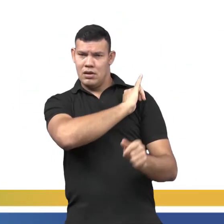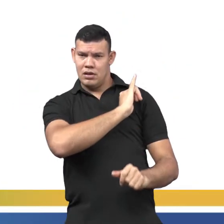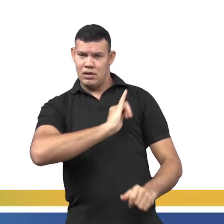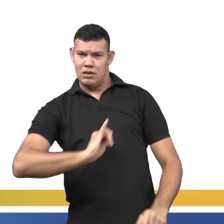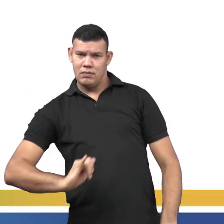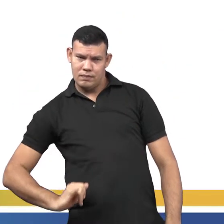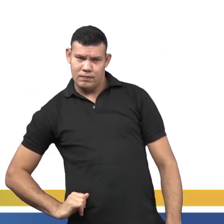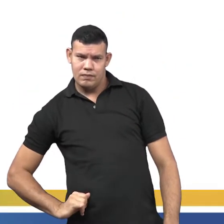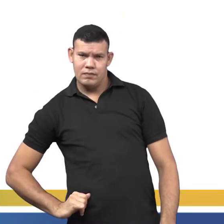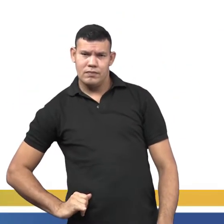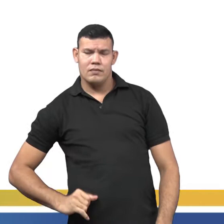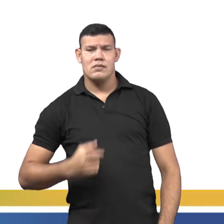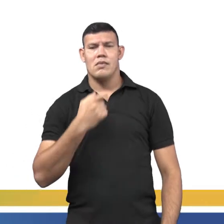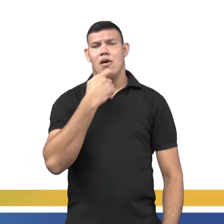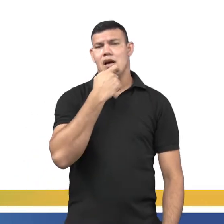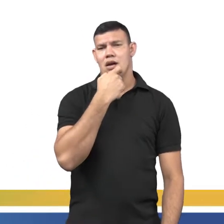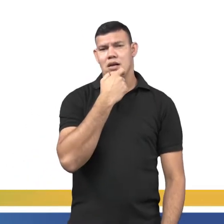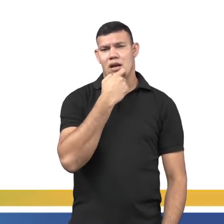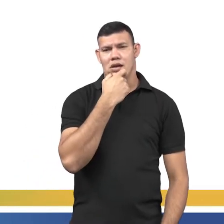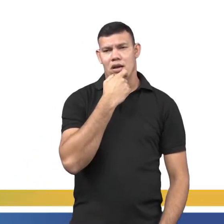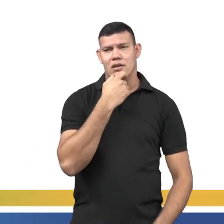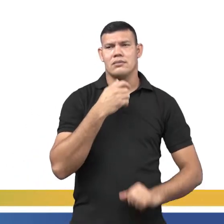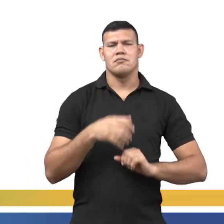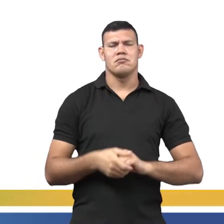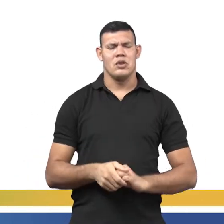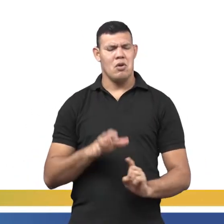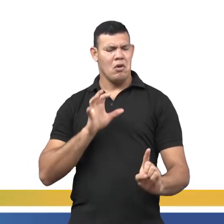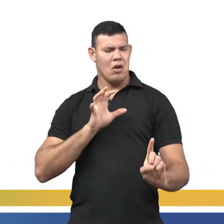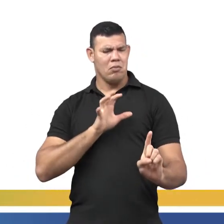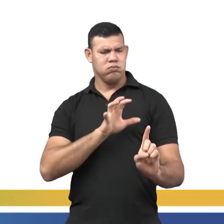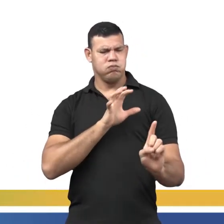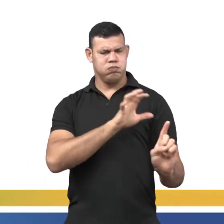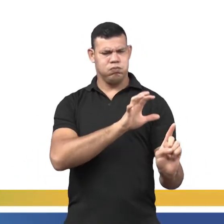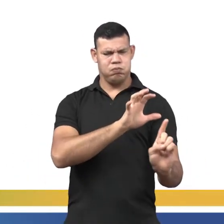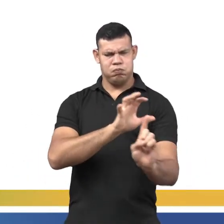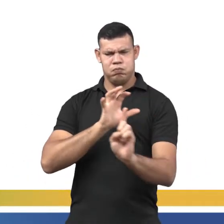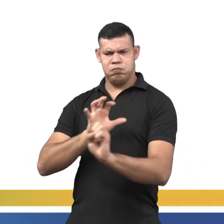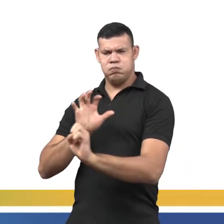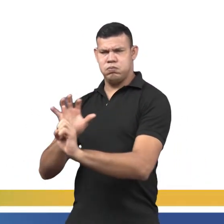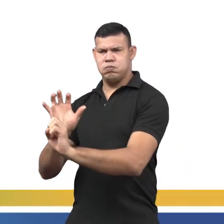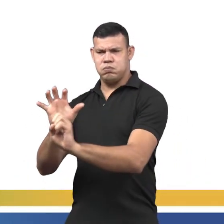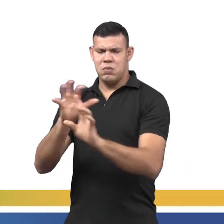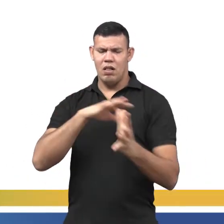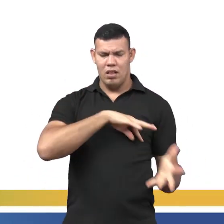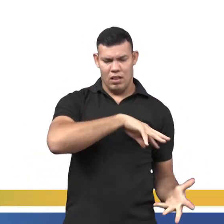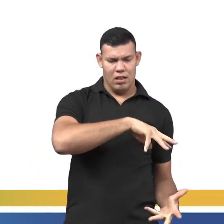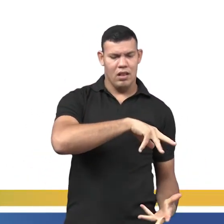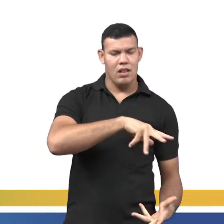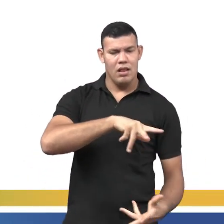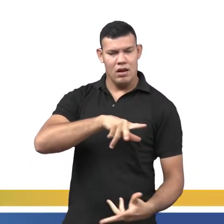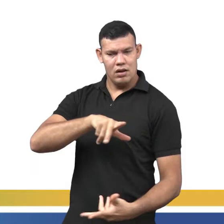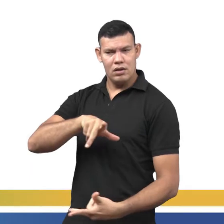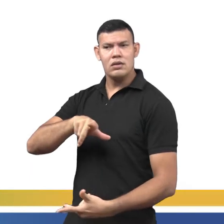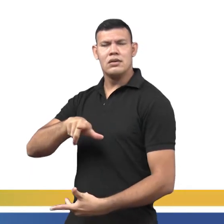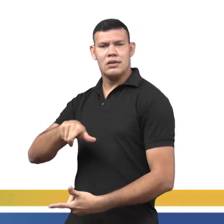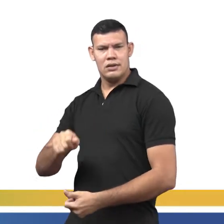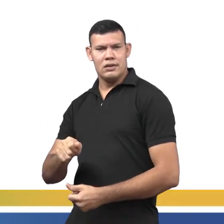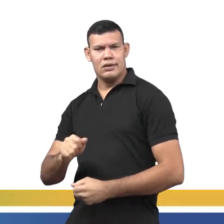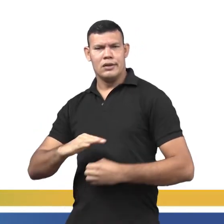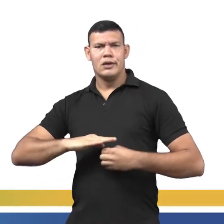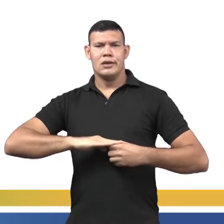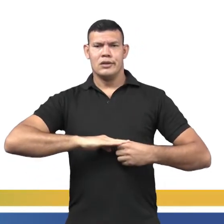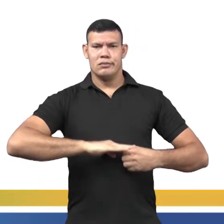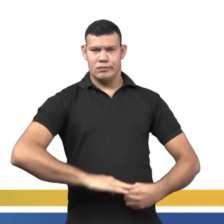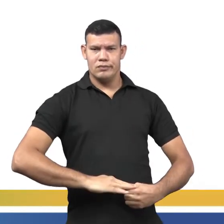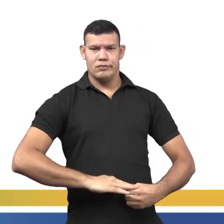Britânico teve grande influência e poder em vários locais do planeta. Das colônias britânicas é que surgiram os